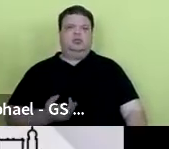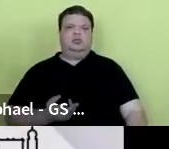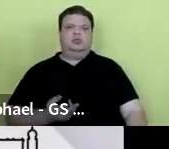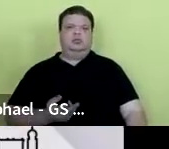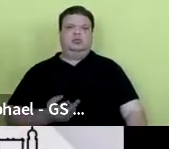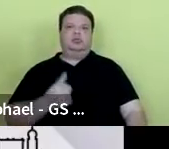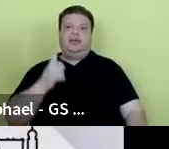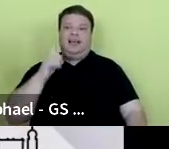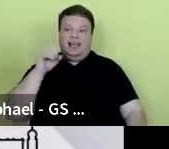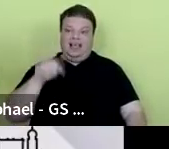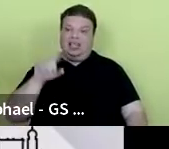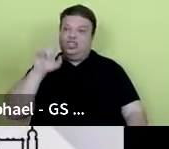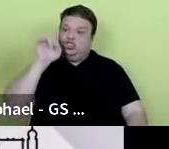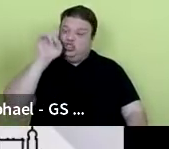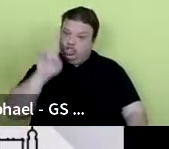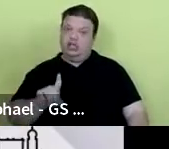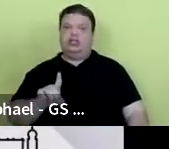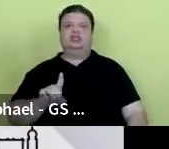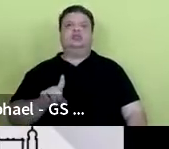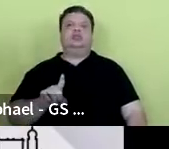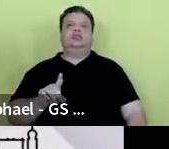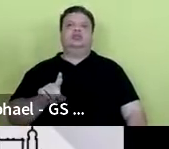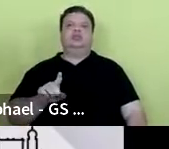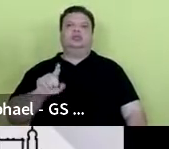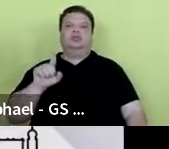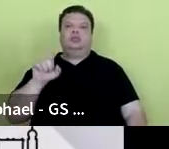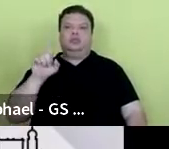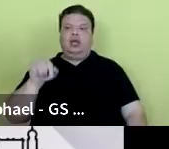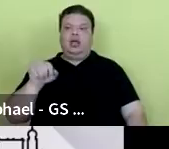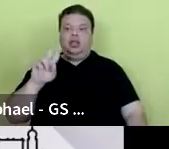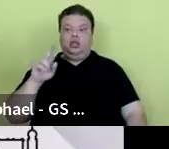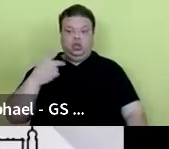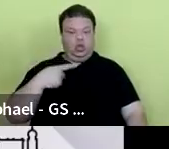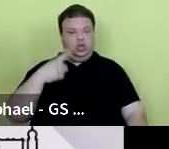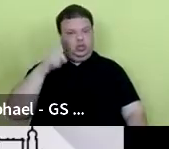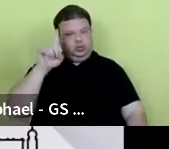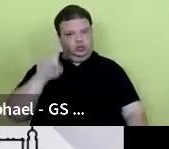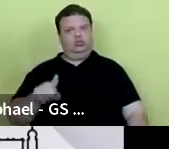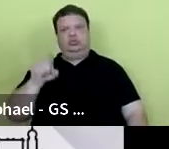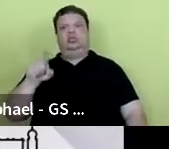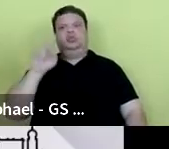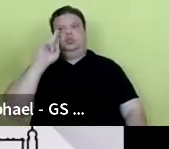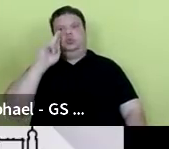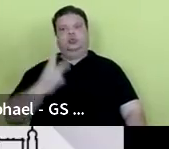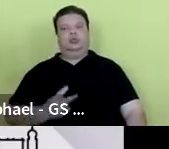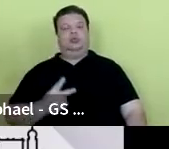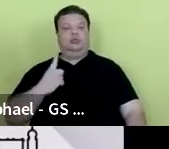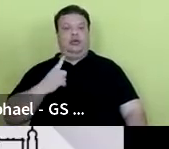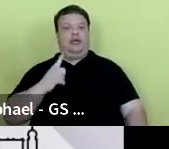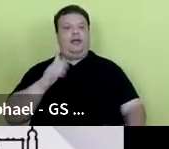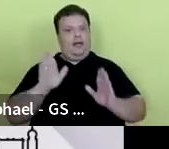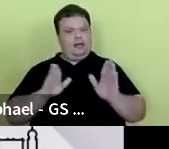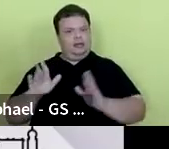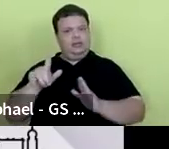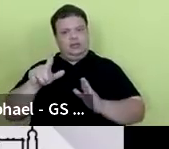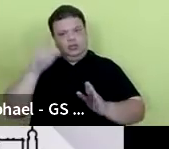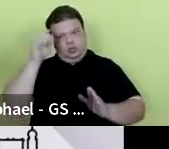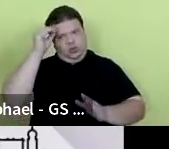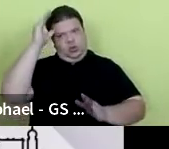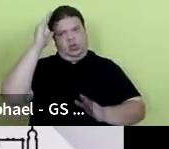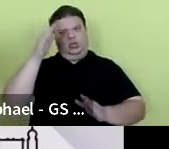é direito, é o nosso direito, enquanto humano, ter acesso ao conhecimento